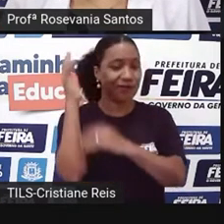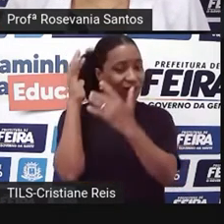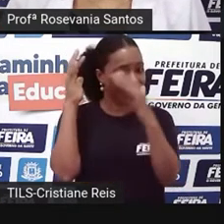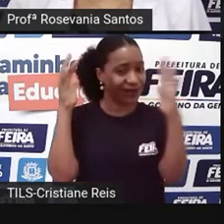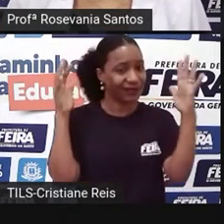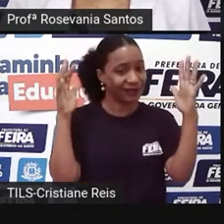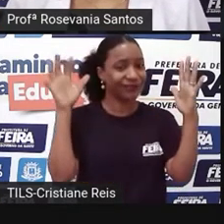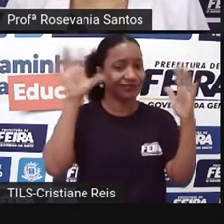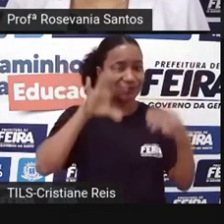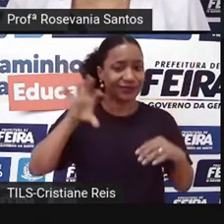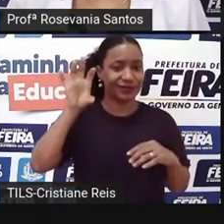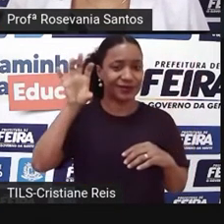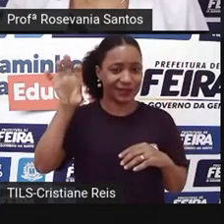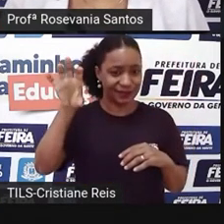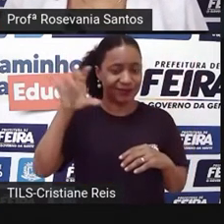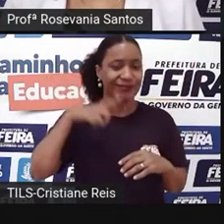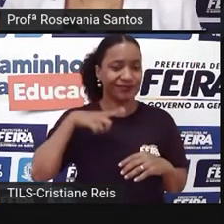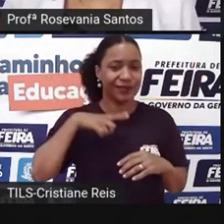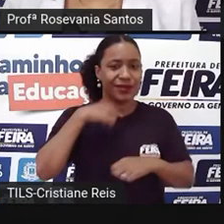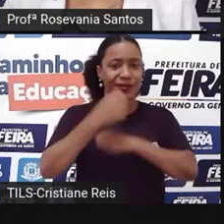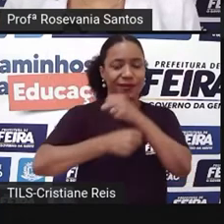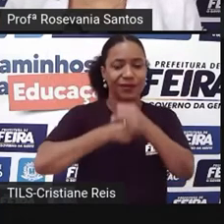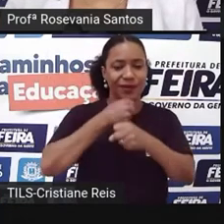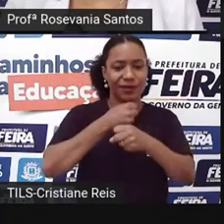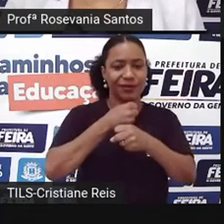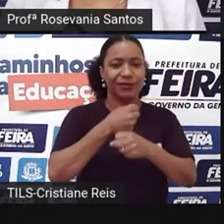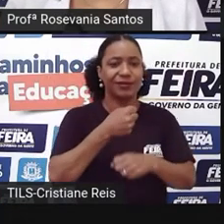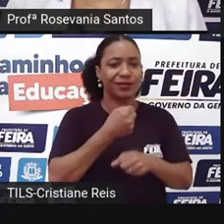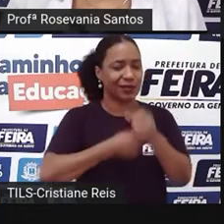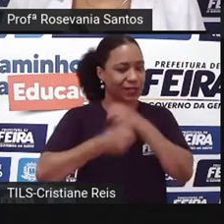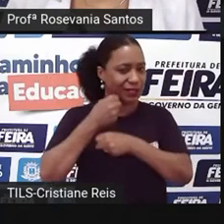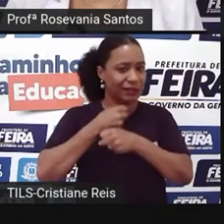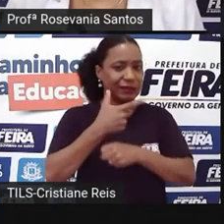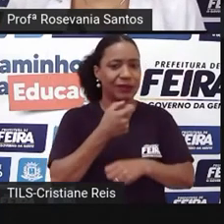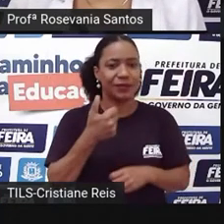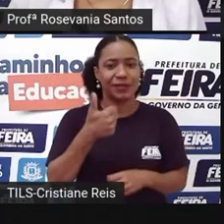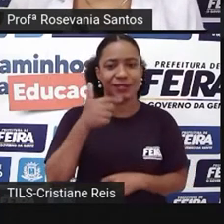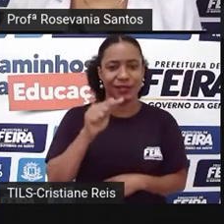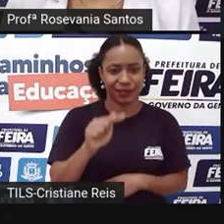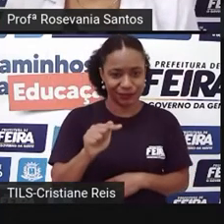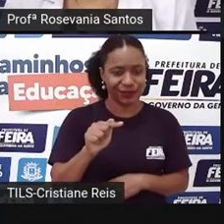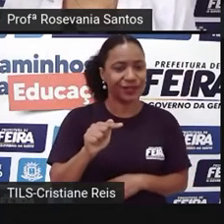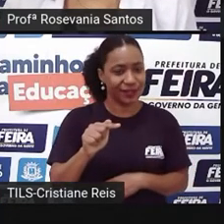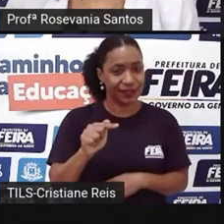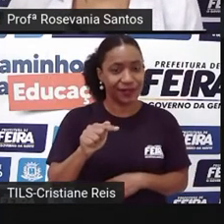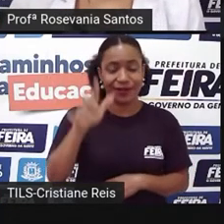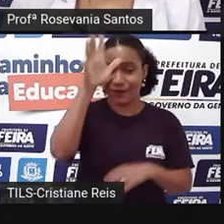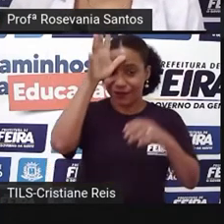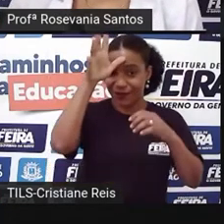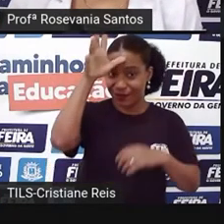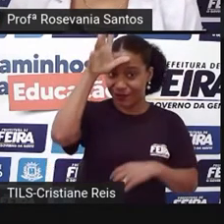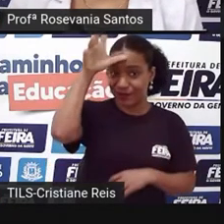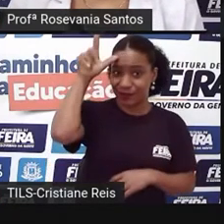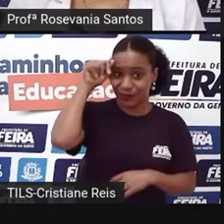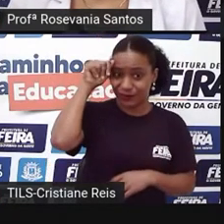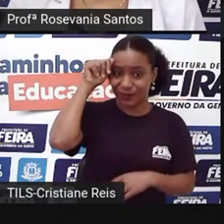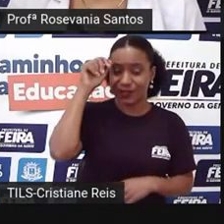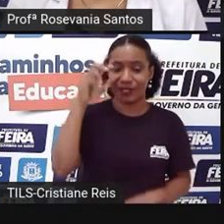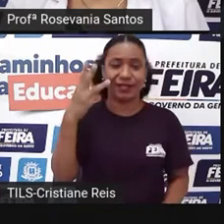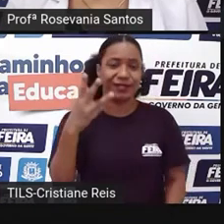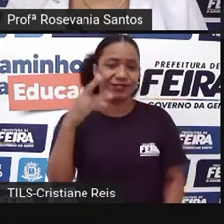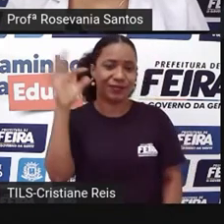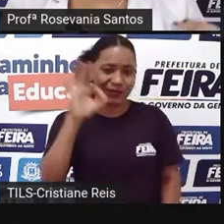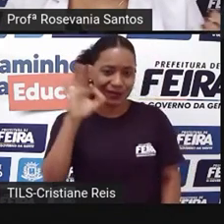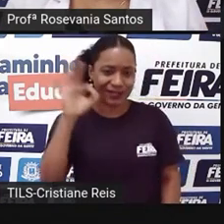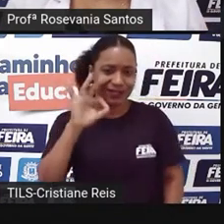Então, em 2017, o Amazonas expandeu por 3% da indústria, né, do país,